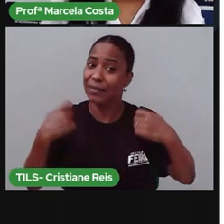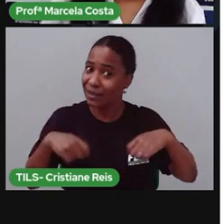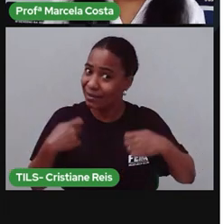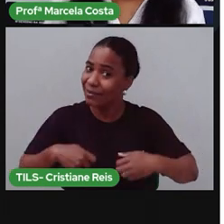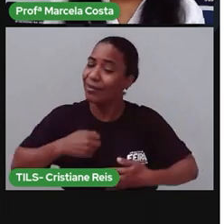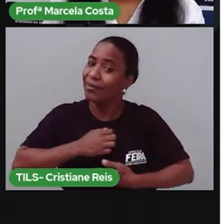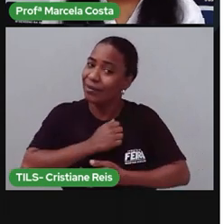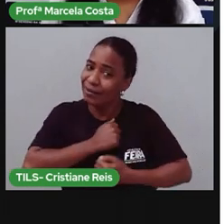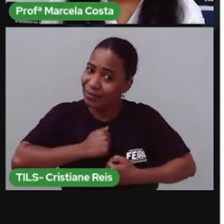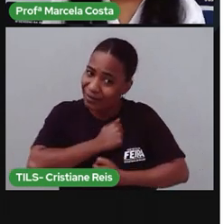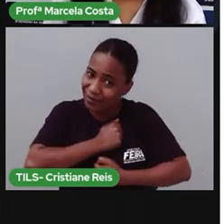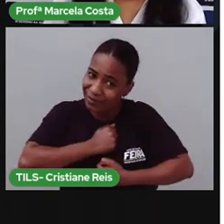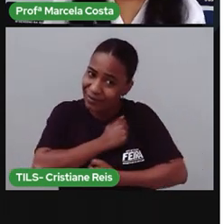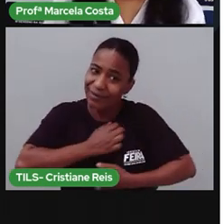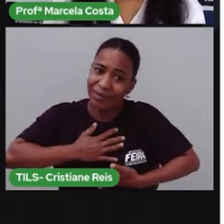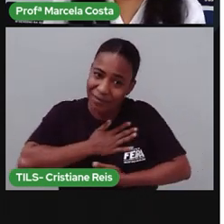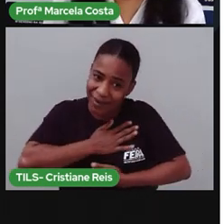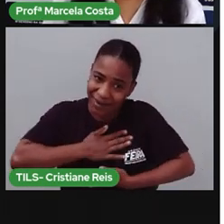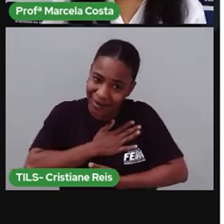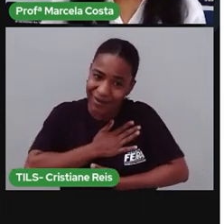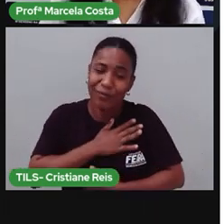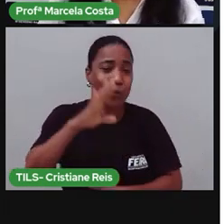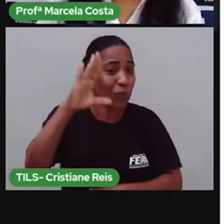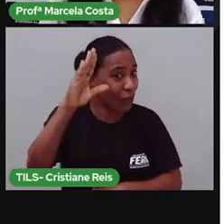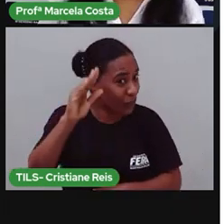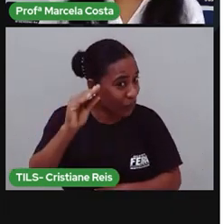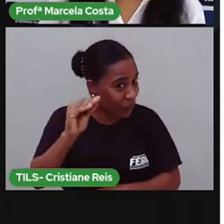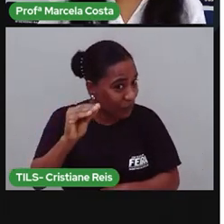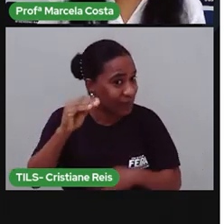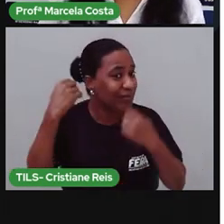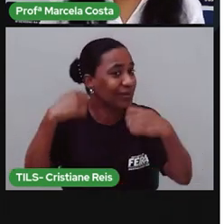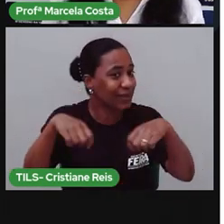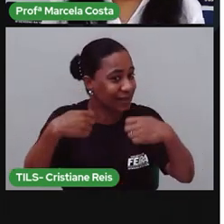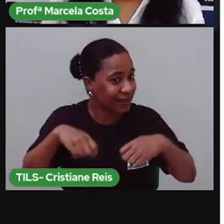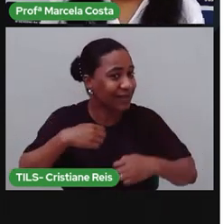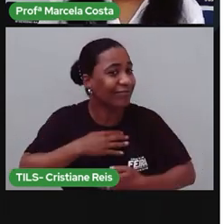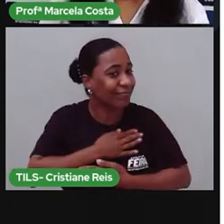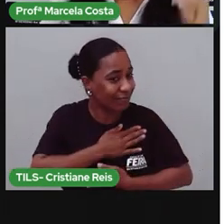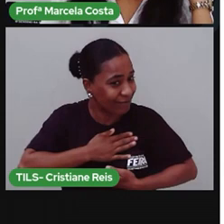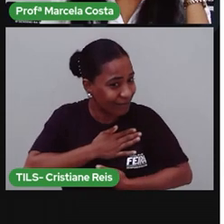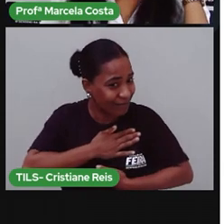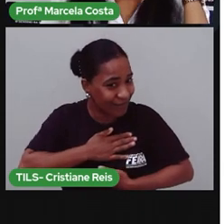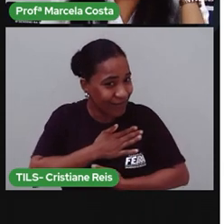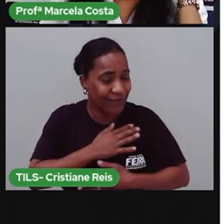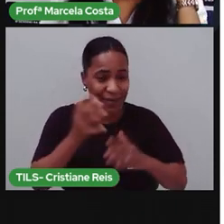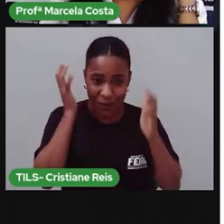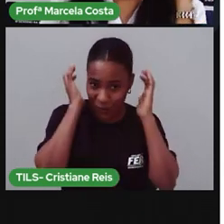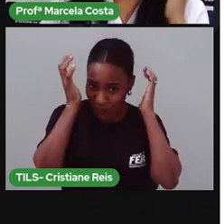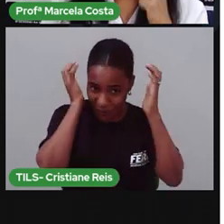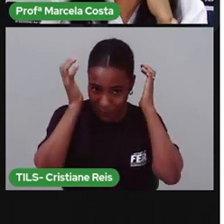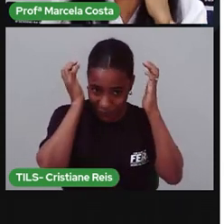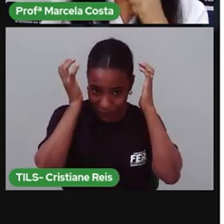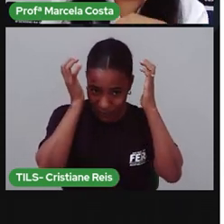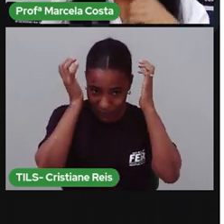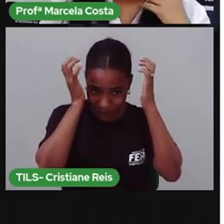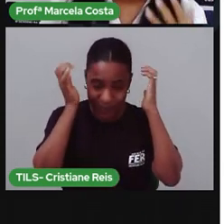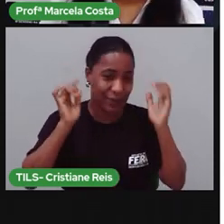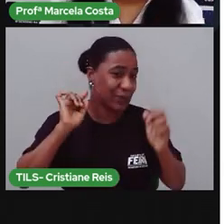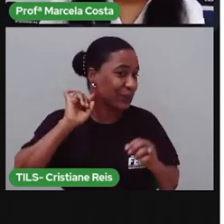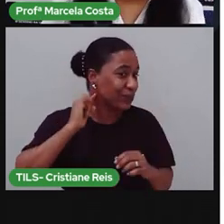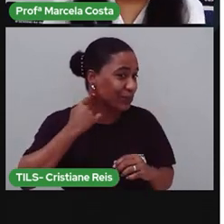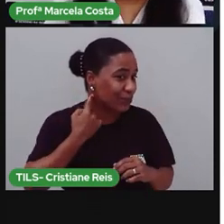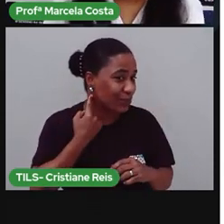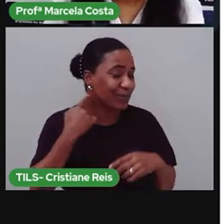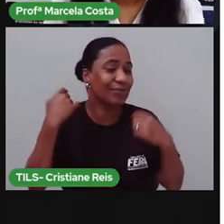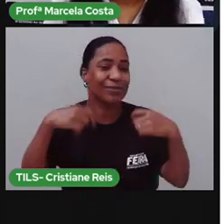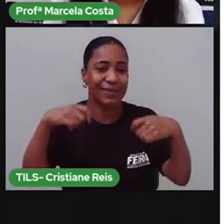banho. À noite também. Né? Então, tomar banho. Lavar os cabelos, pra tirar a sujeira que fica no